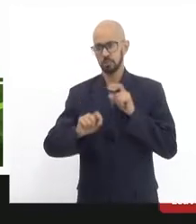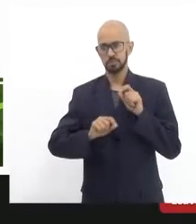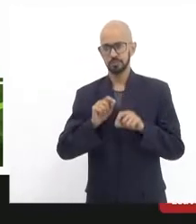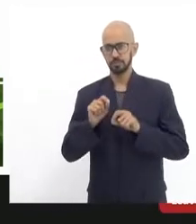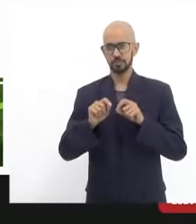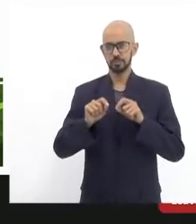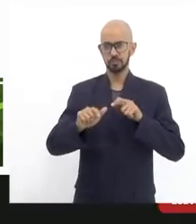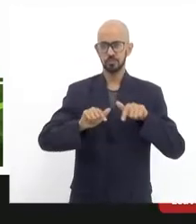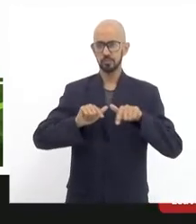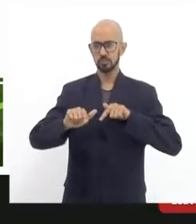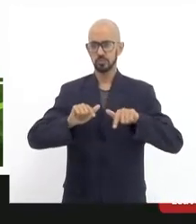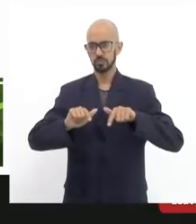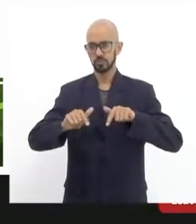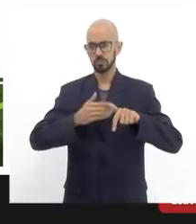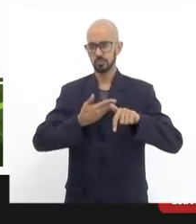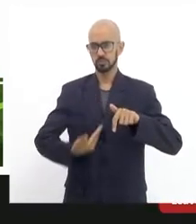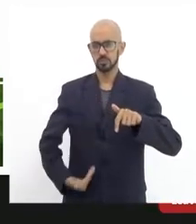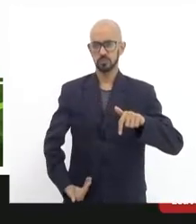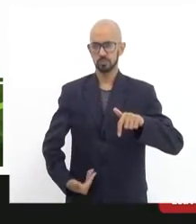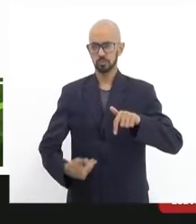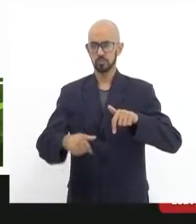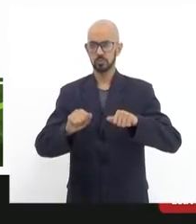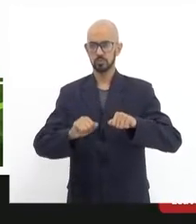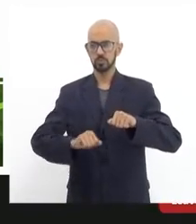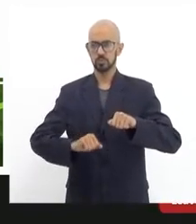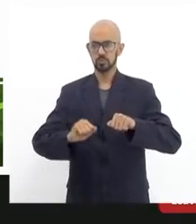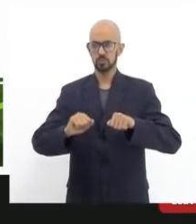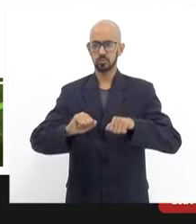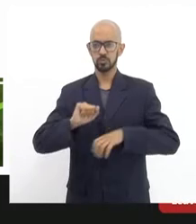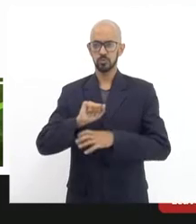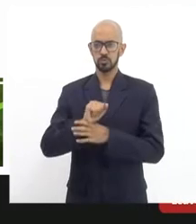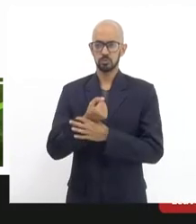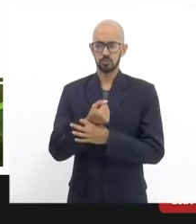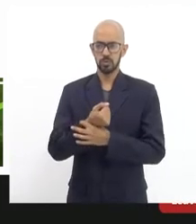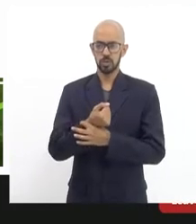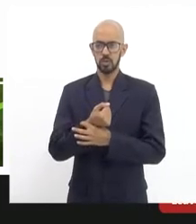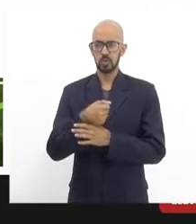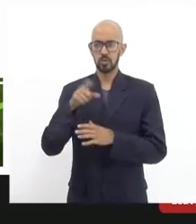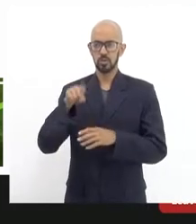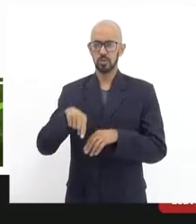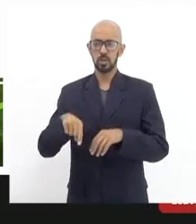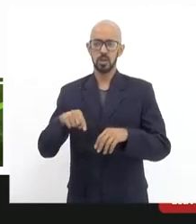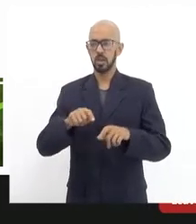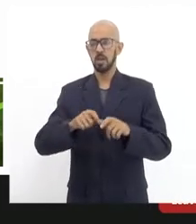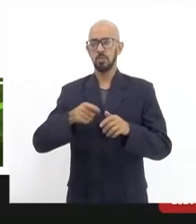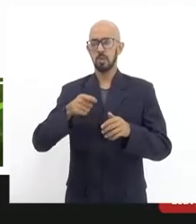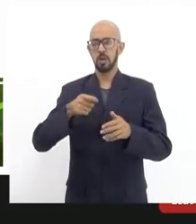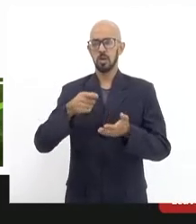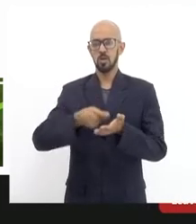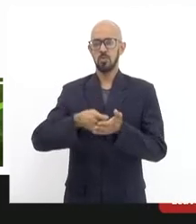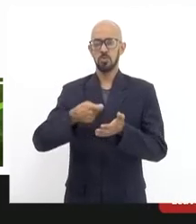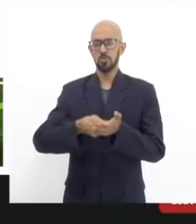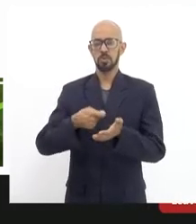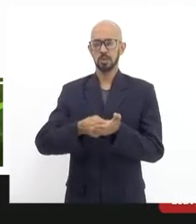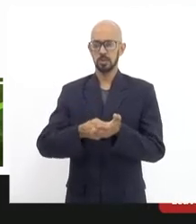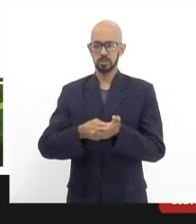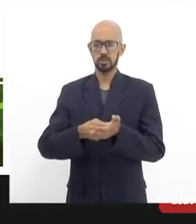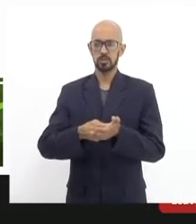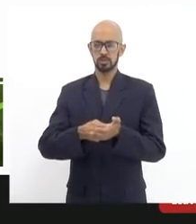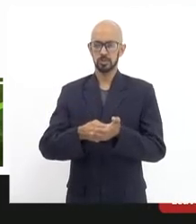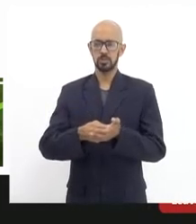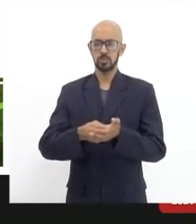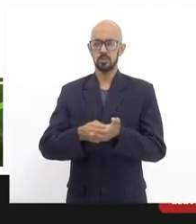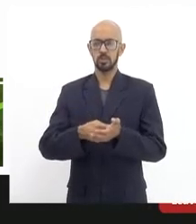serviço público de prestação segura e eficiente no serviço público de transporte por bonde no março Santa Tereza,